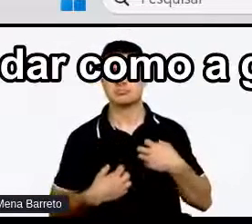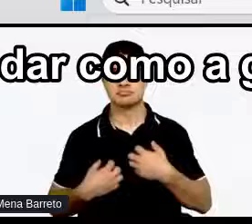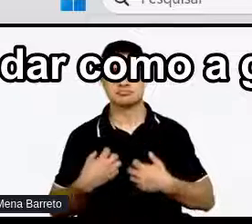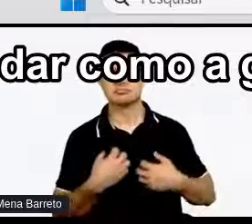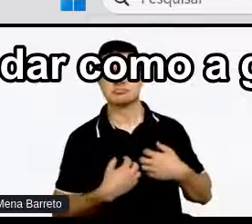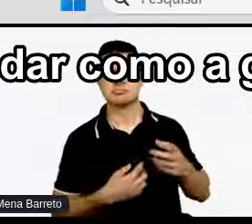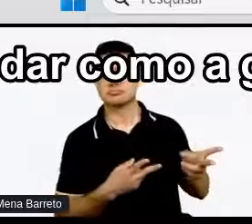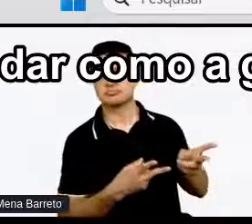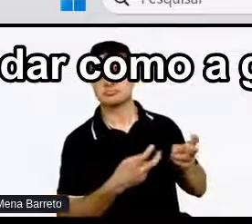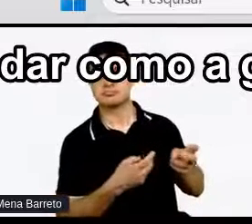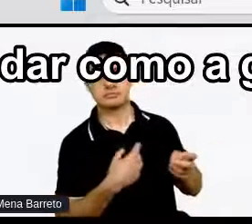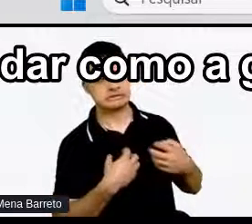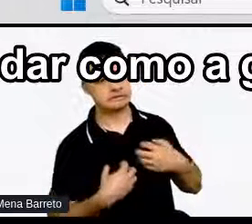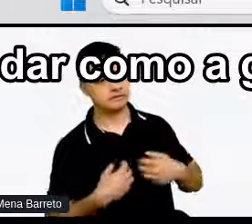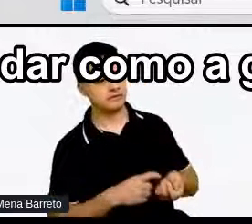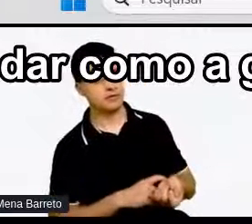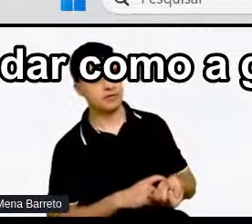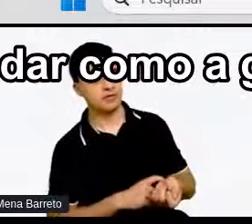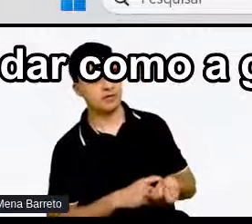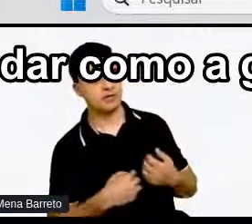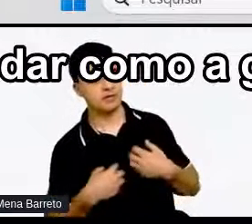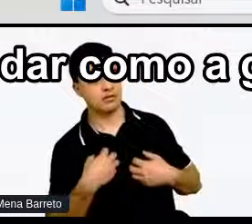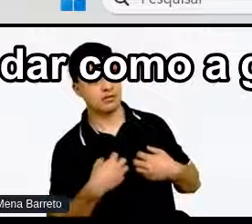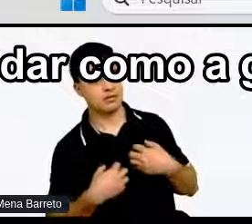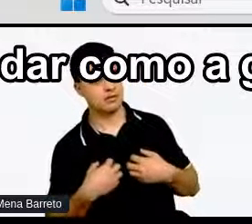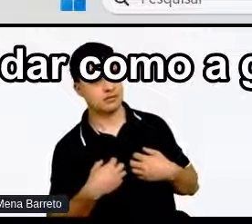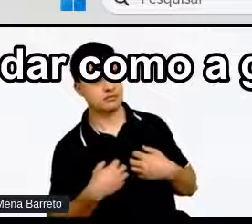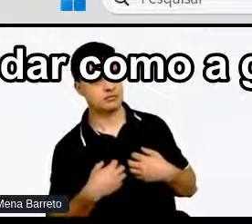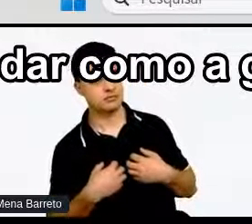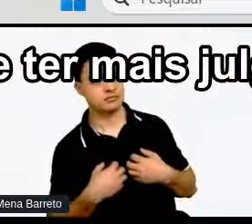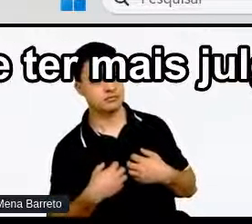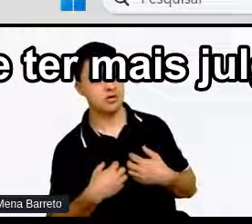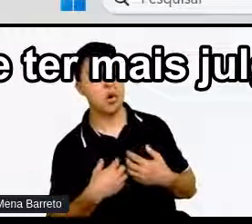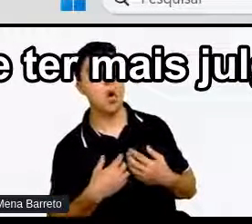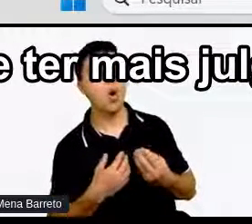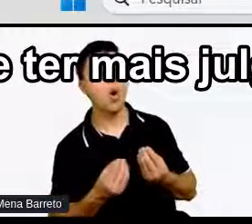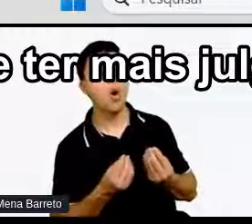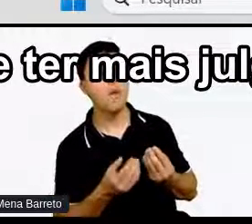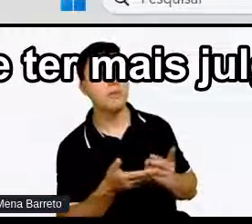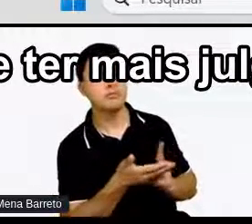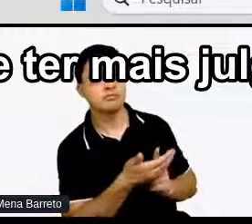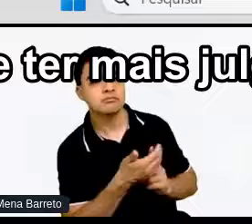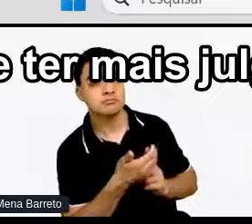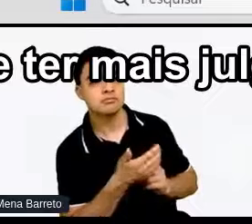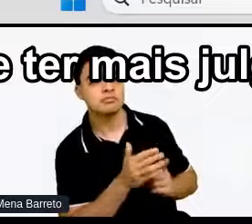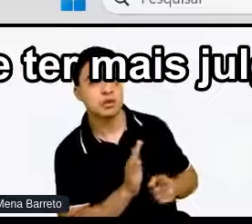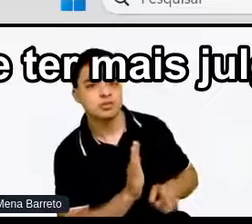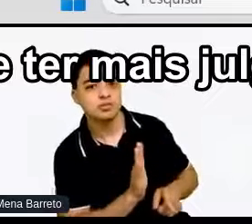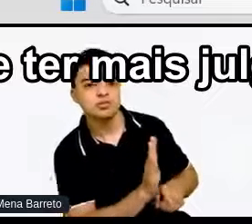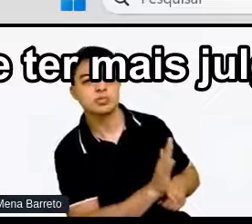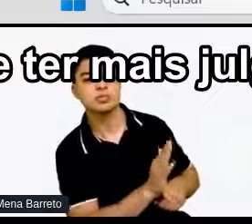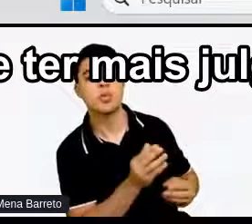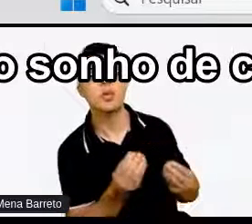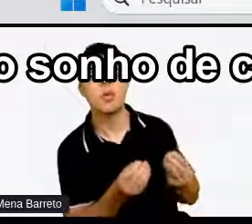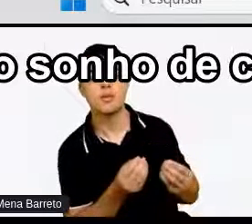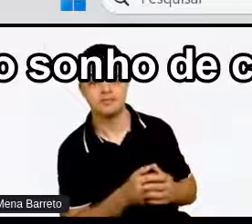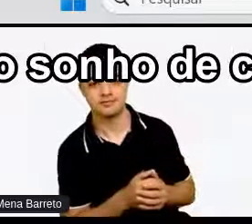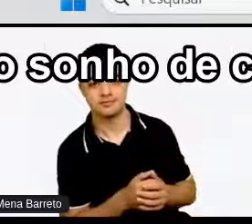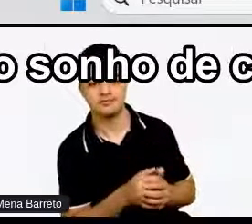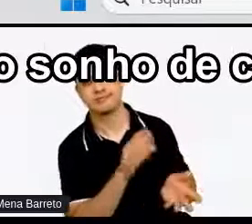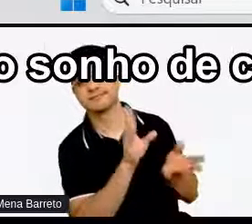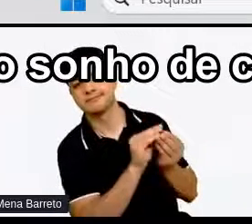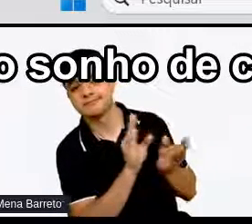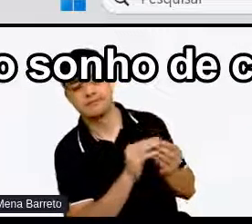Tenta entender Assim E estudar Como que a gente Acolhe uma pessoa Numa crise Não pode ter mais julgamento Mais cobrança